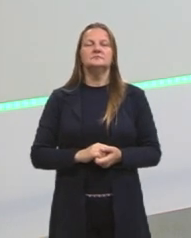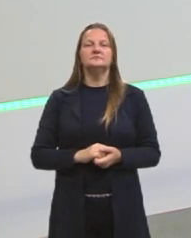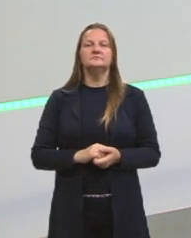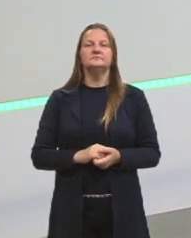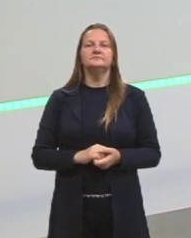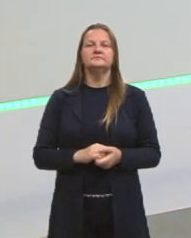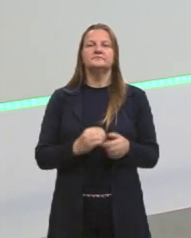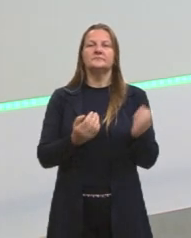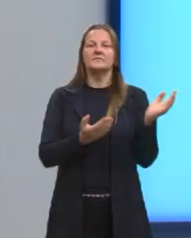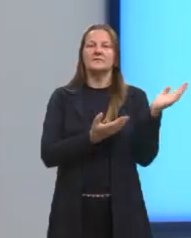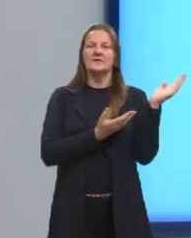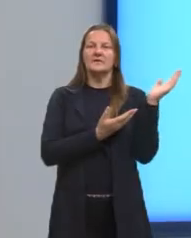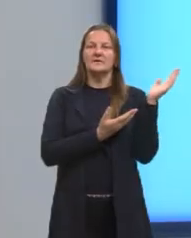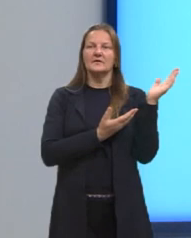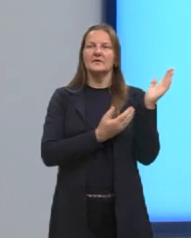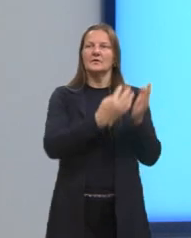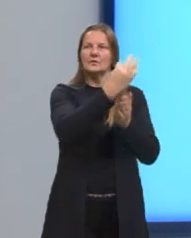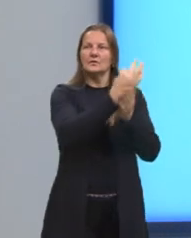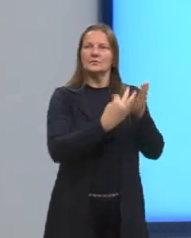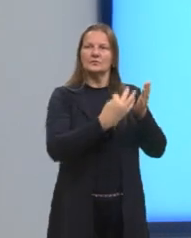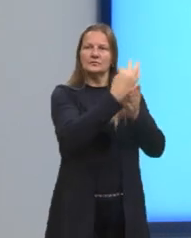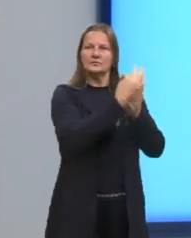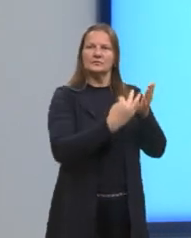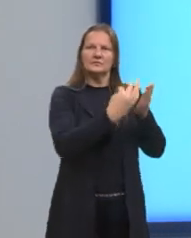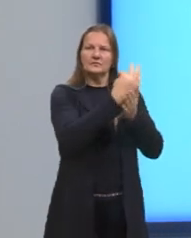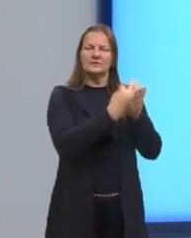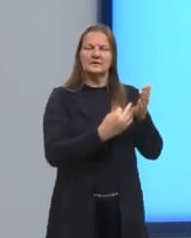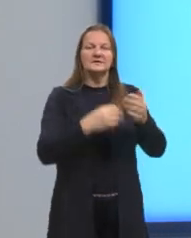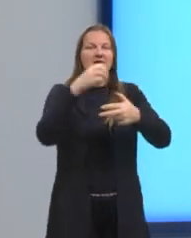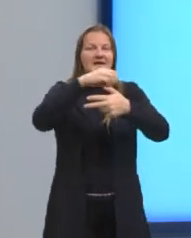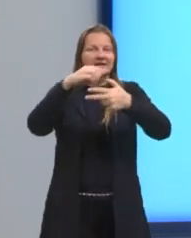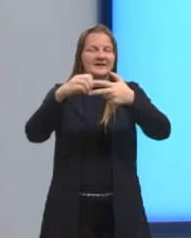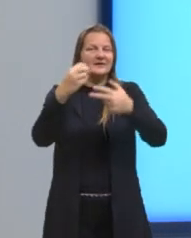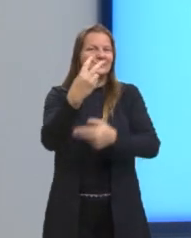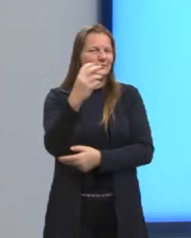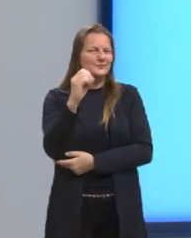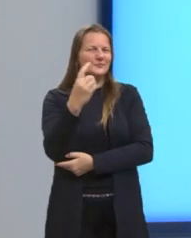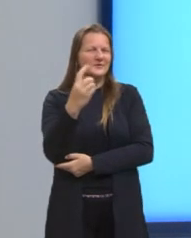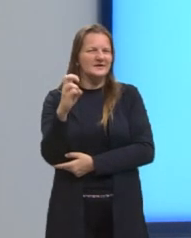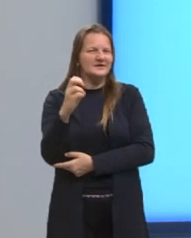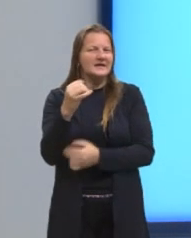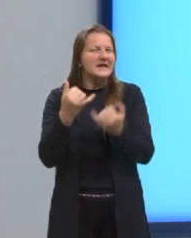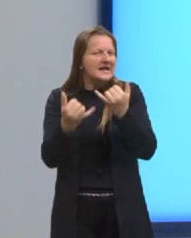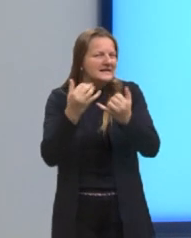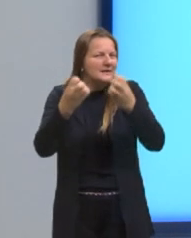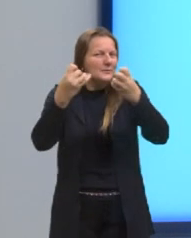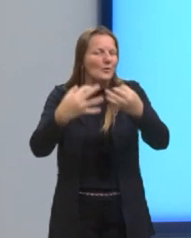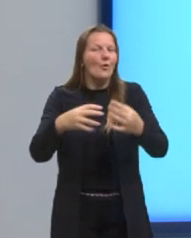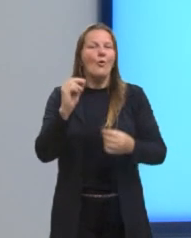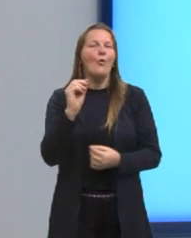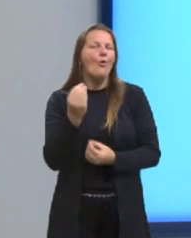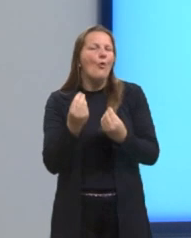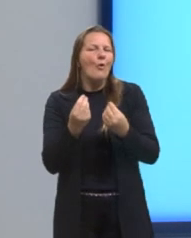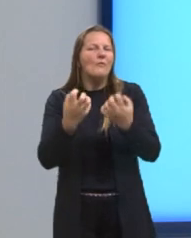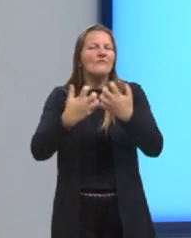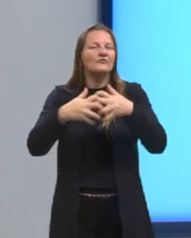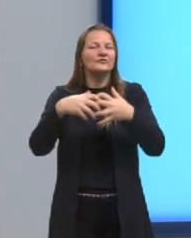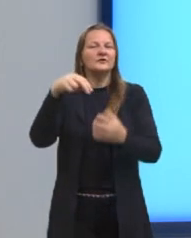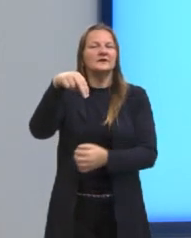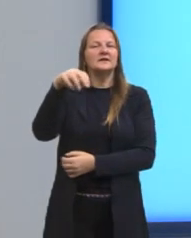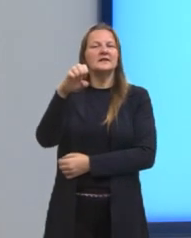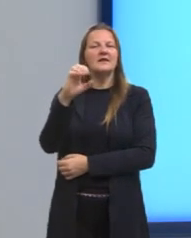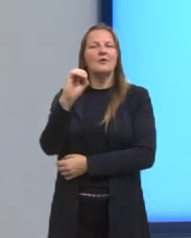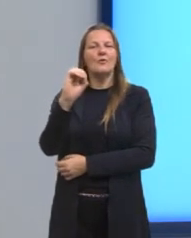eu trouxe um texto aqui do Enem de 2015 para vocês verem exemplos de neologismos. Olha aqui,